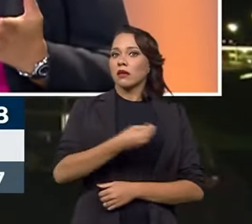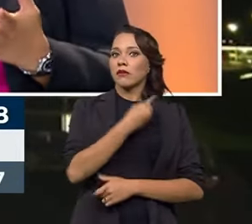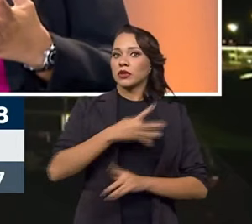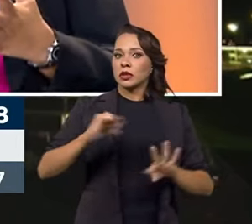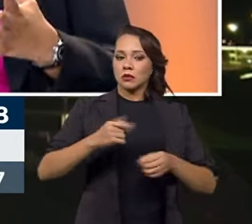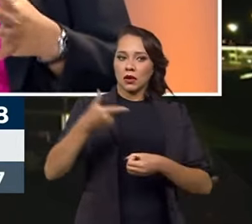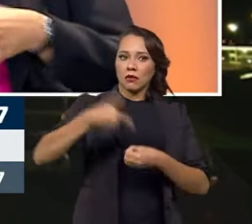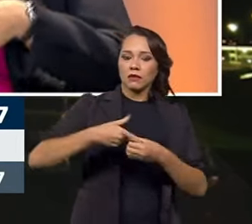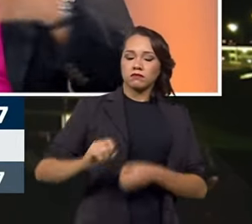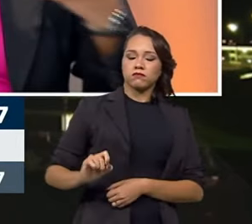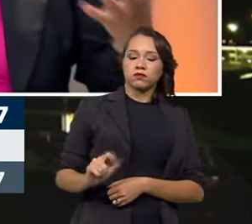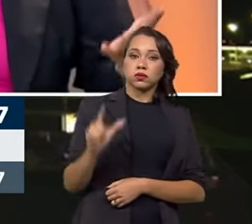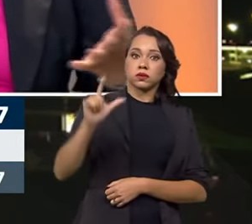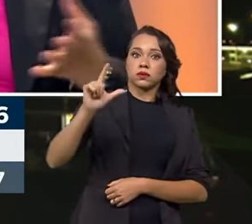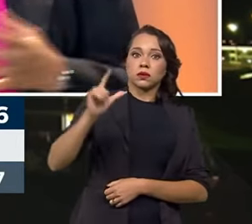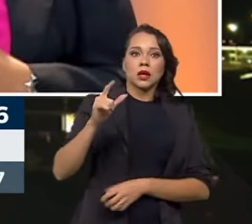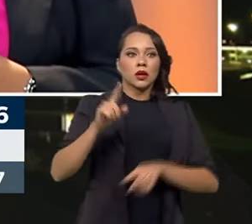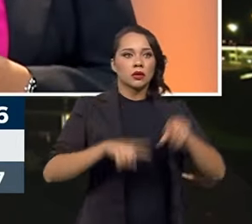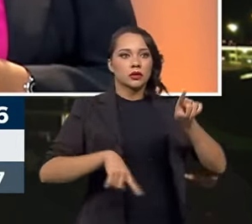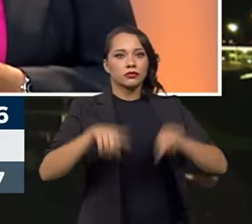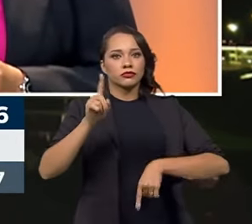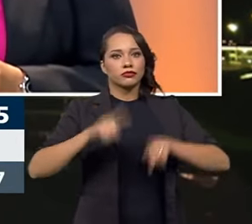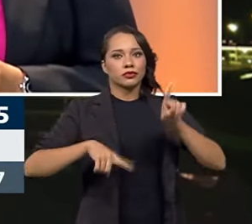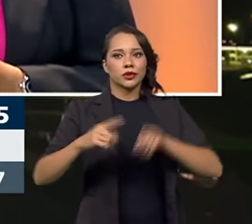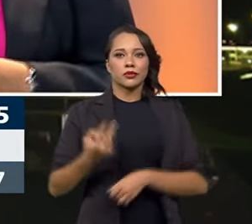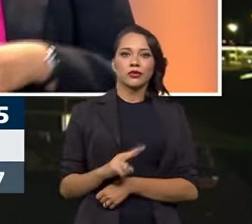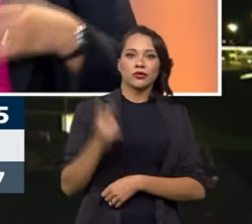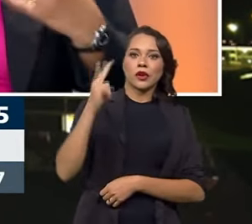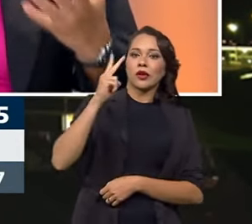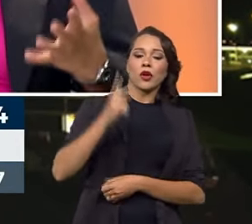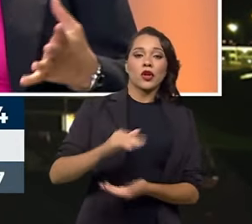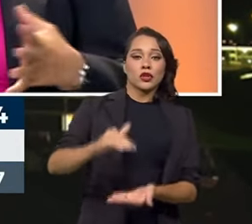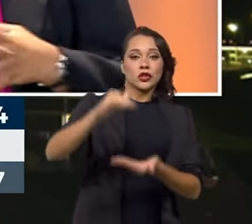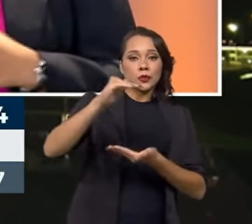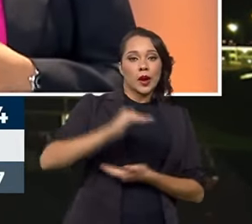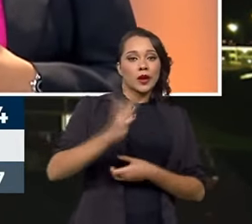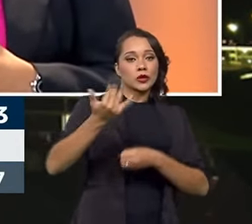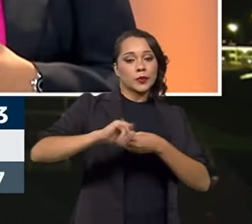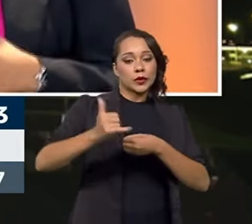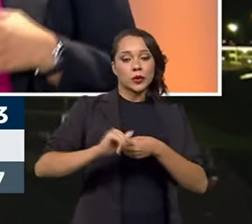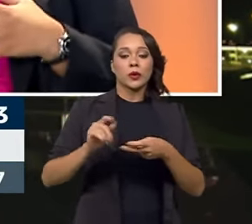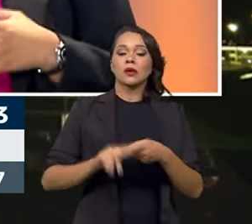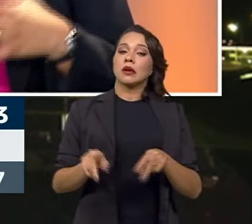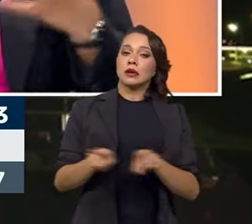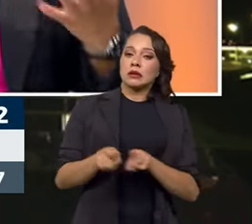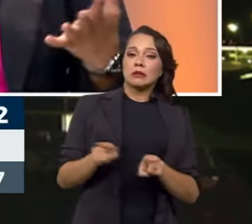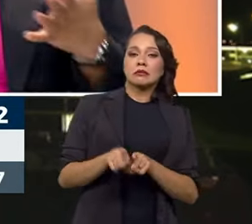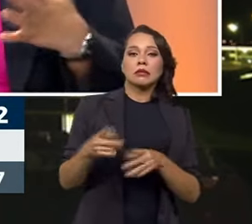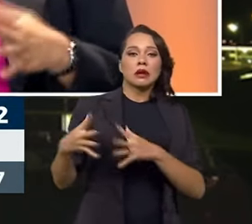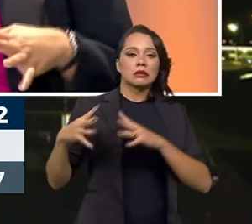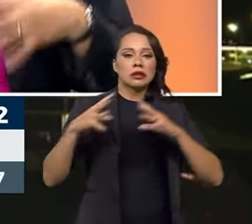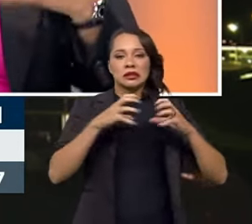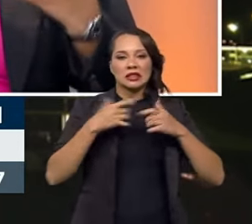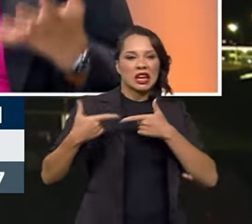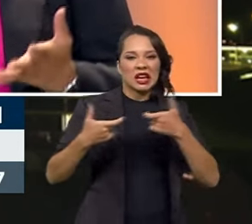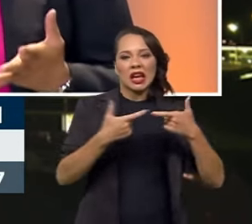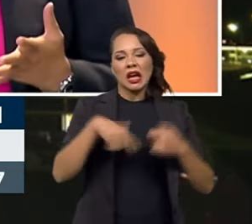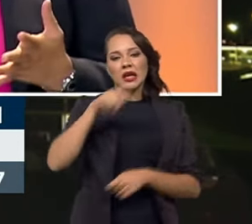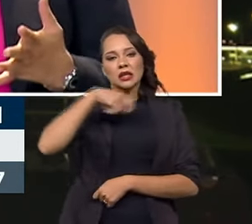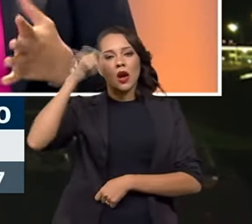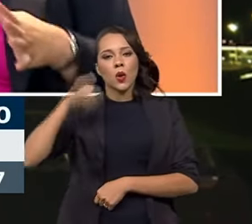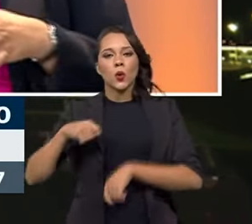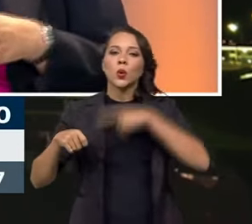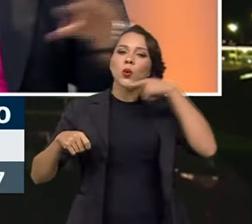o aumento do preço dos combustíveis com essa oscilação do preço dos barris de petróleo, essa questão toda do conflito entre Rússia e Ucrânia tem